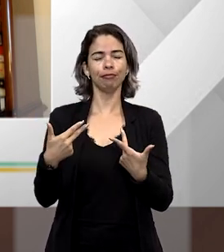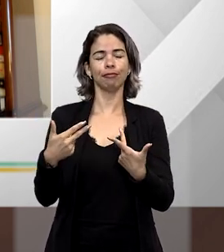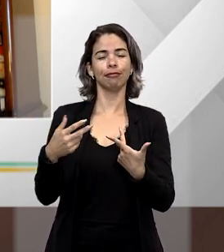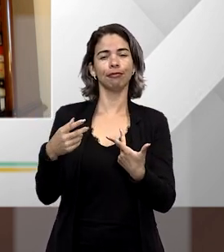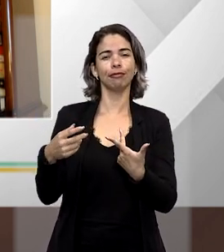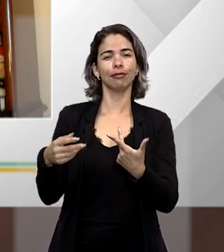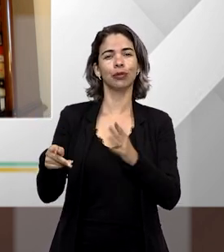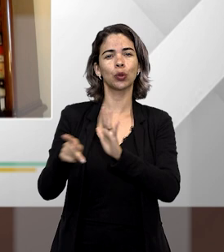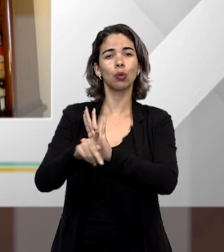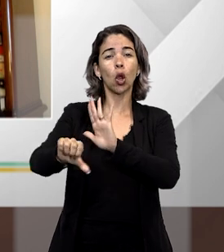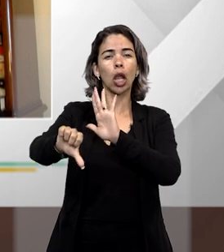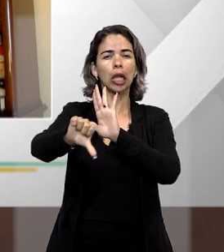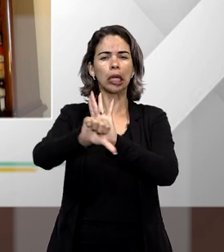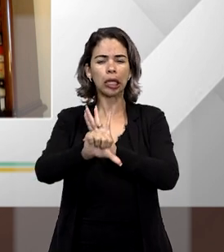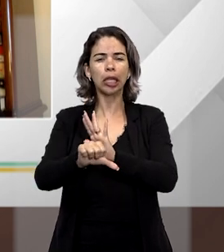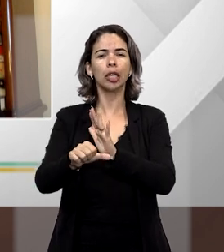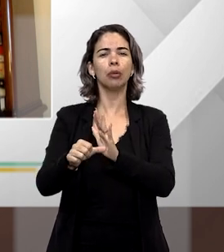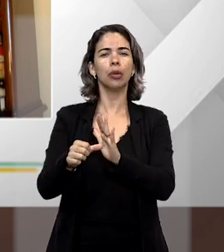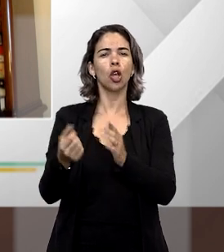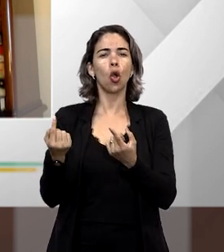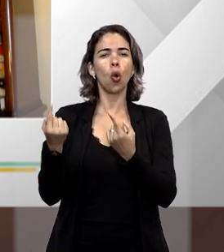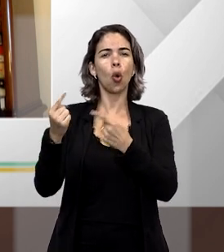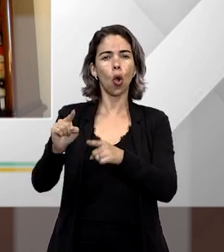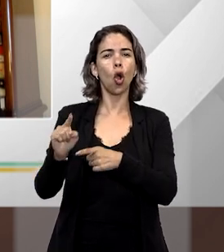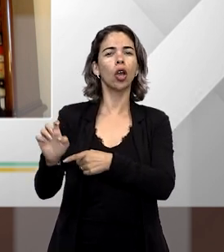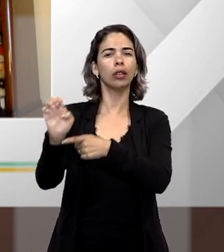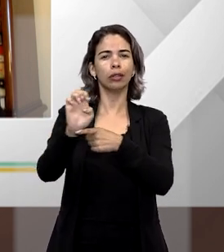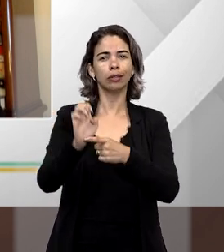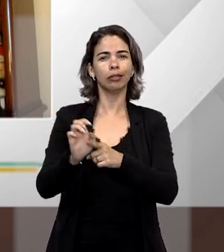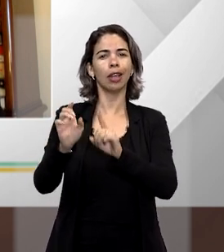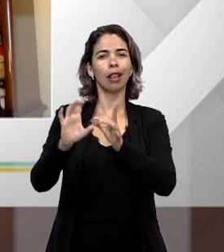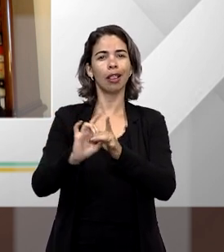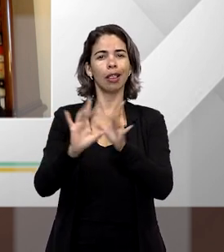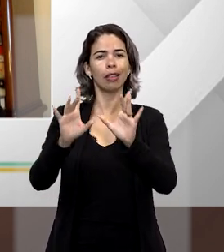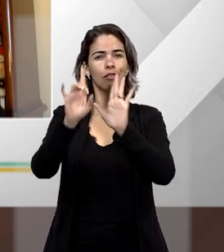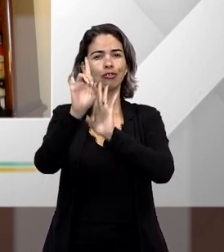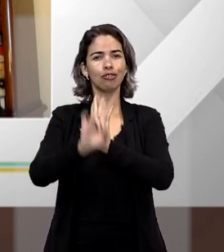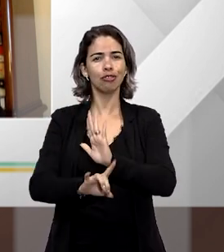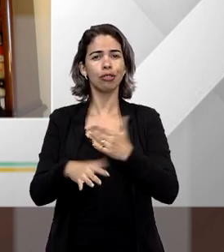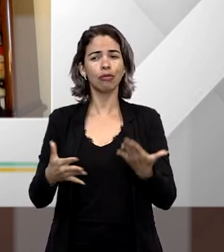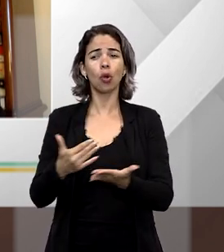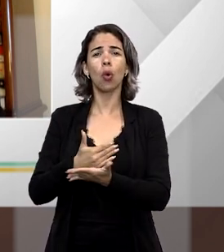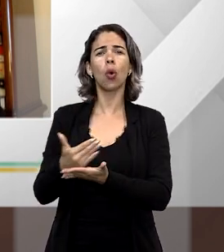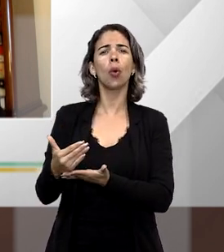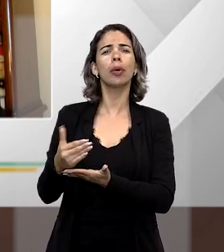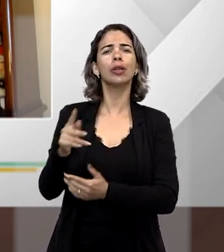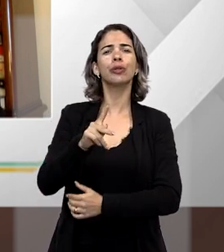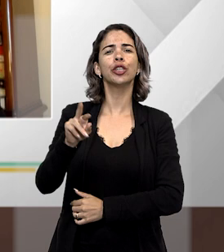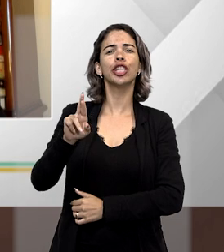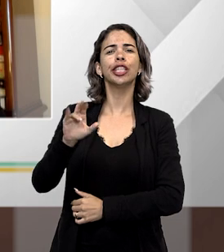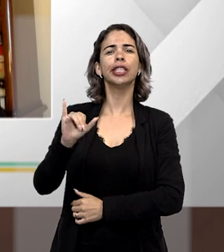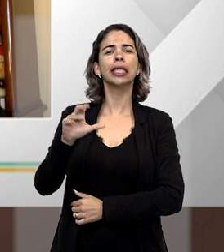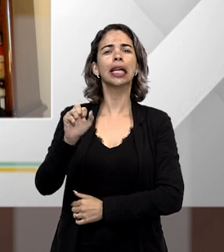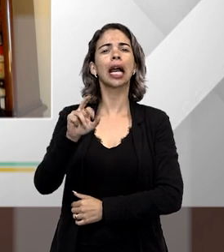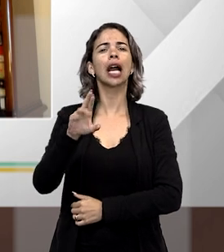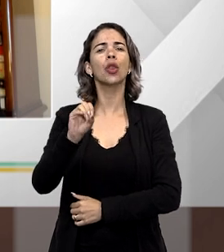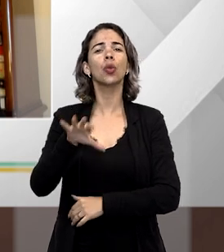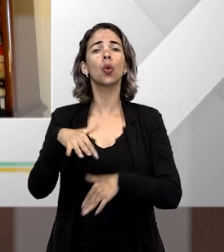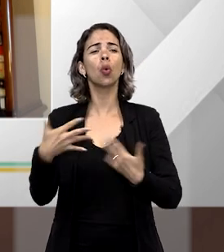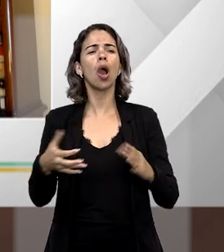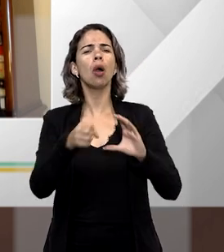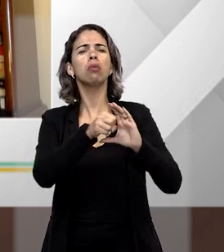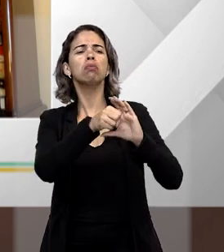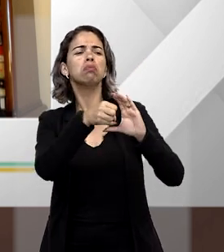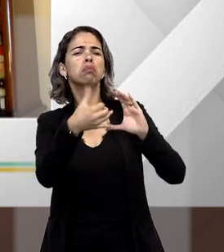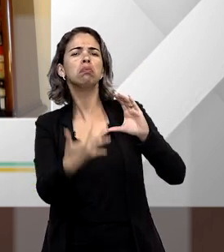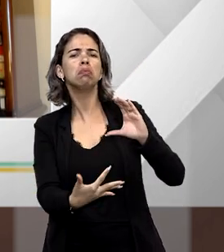crimes contra o Estado Democrático de Direito relacionados na Lei 14.197. Começando por você, professor Ricardo Silvares, qual